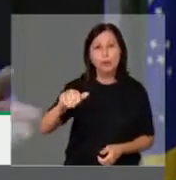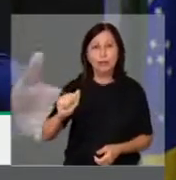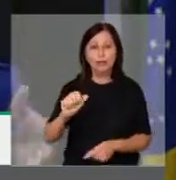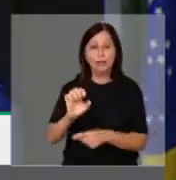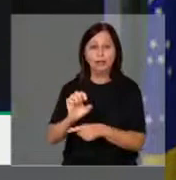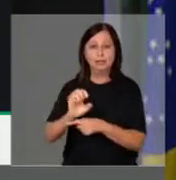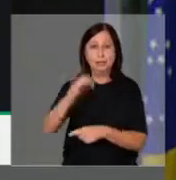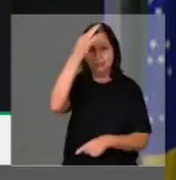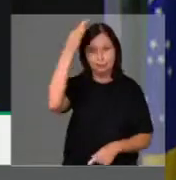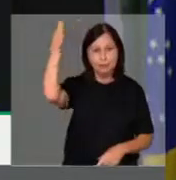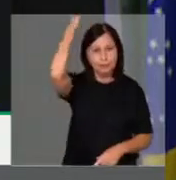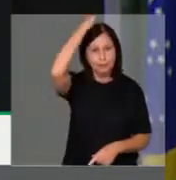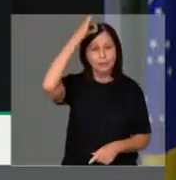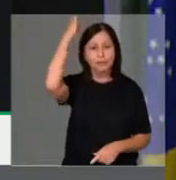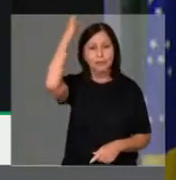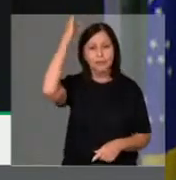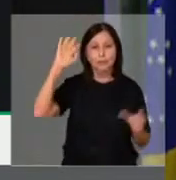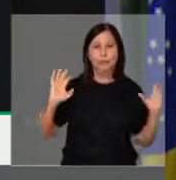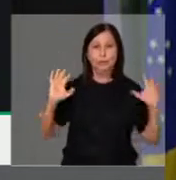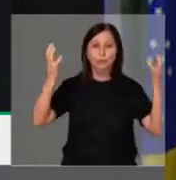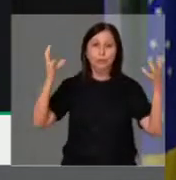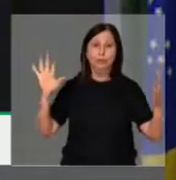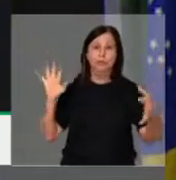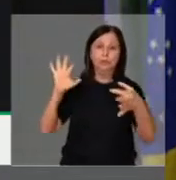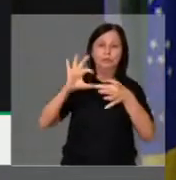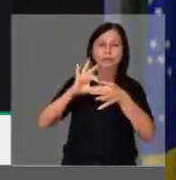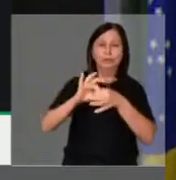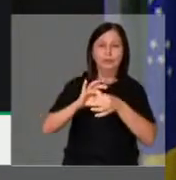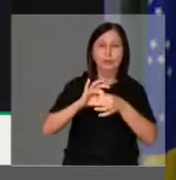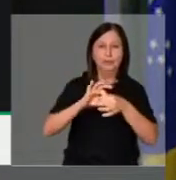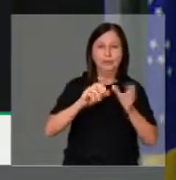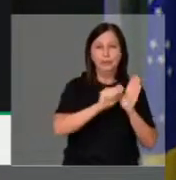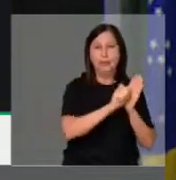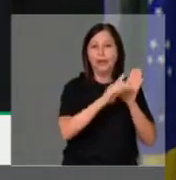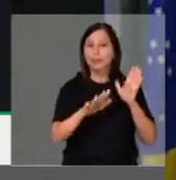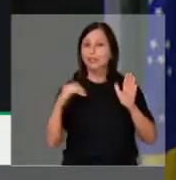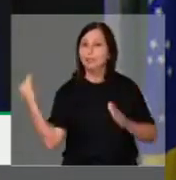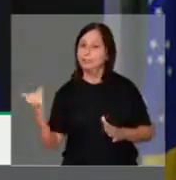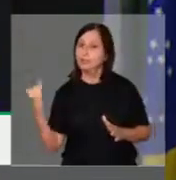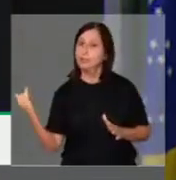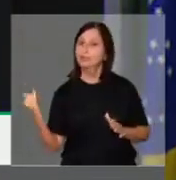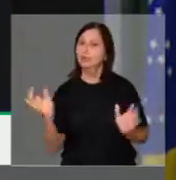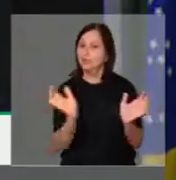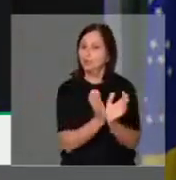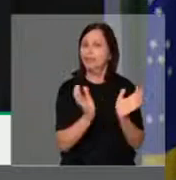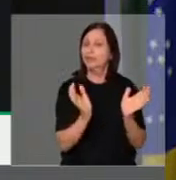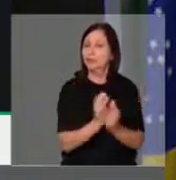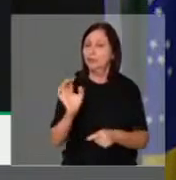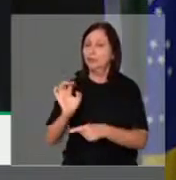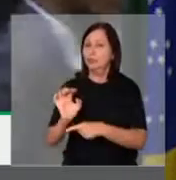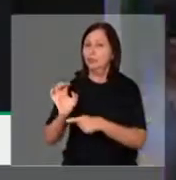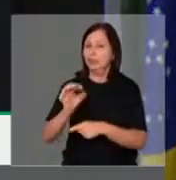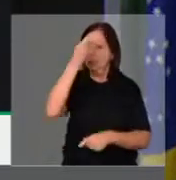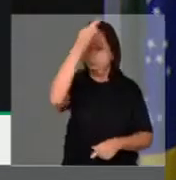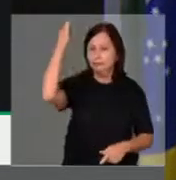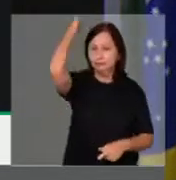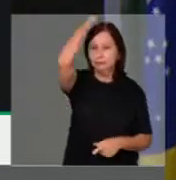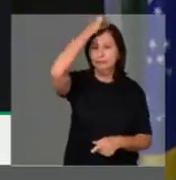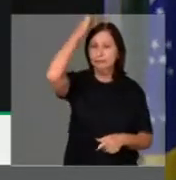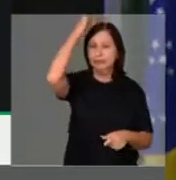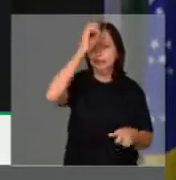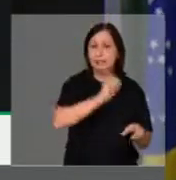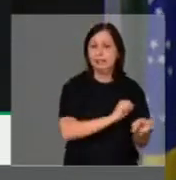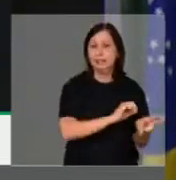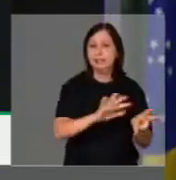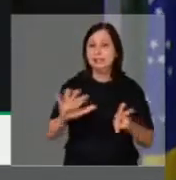e comemorando com ela as agendas importantes que a bancada Capixaba teve no decorrer da semana. Isso demonstra,